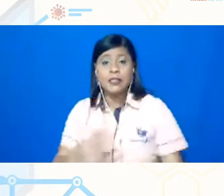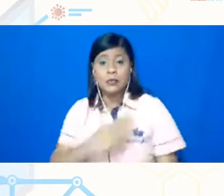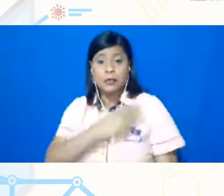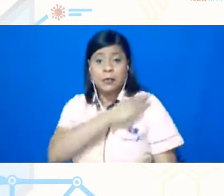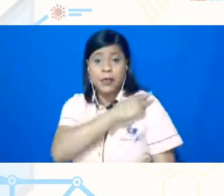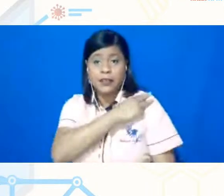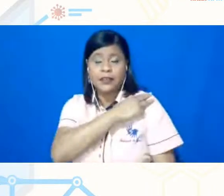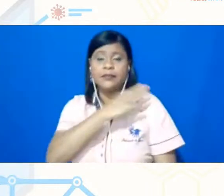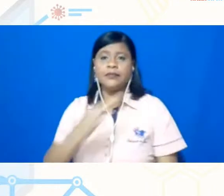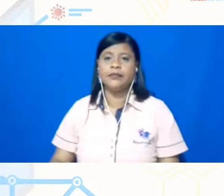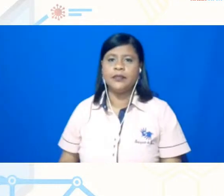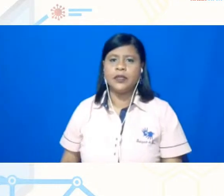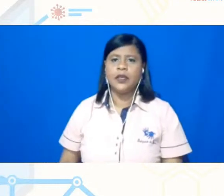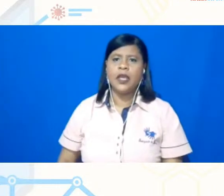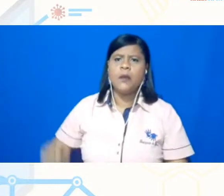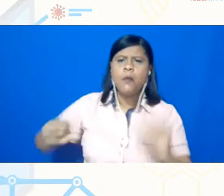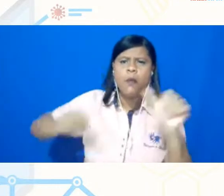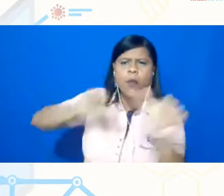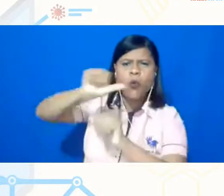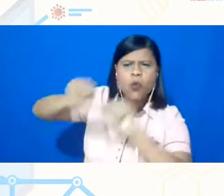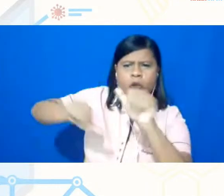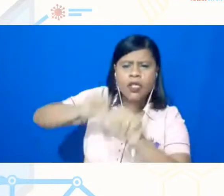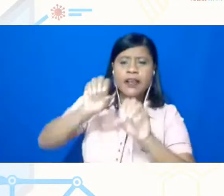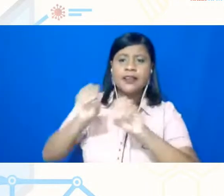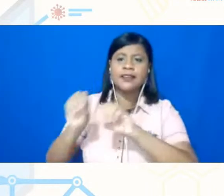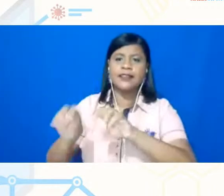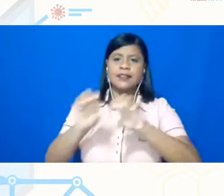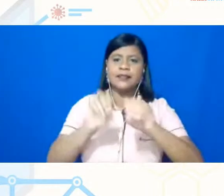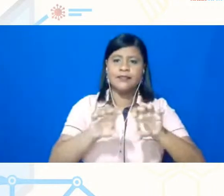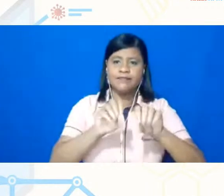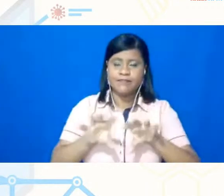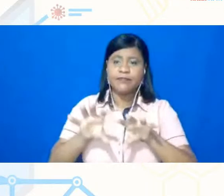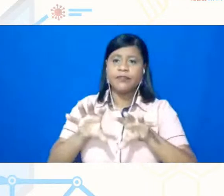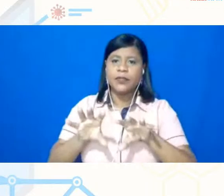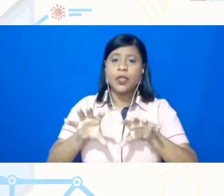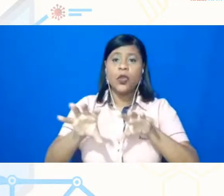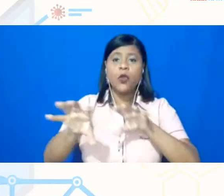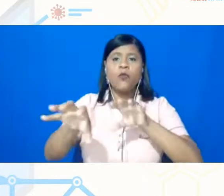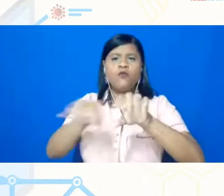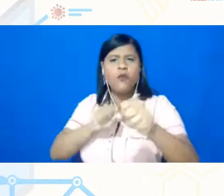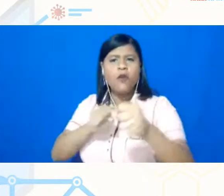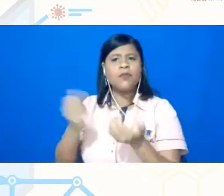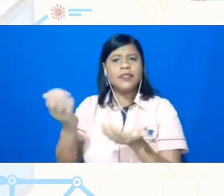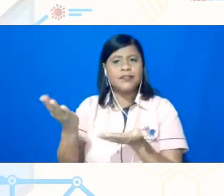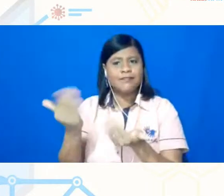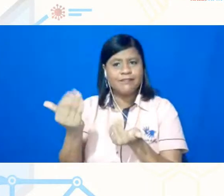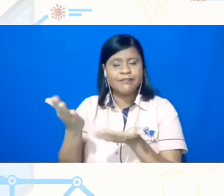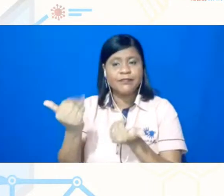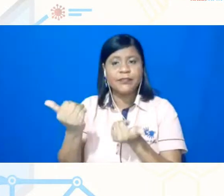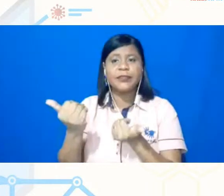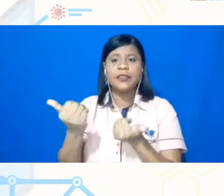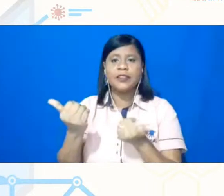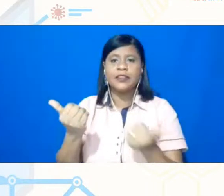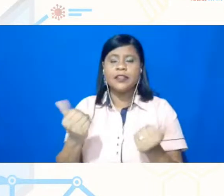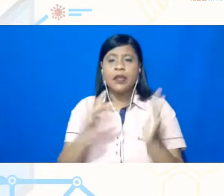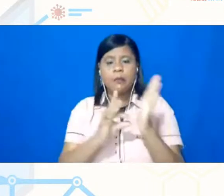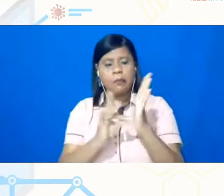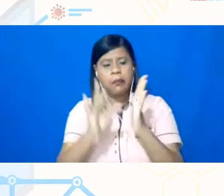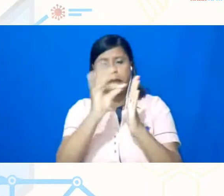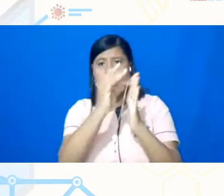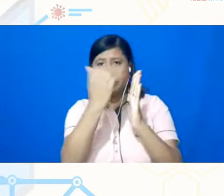reformas educacionais, formação da juventude, agenda ambiental,